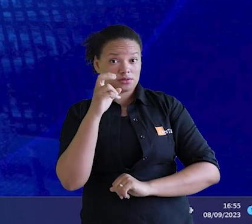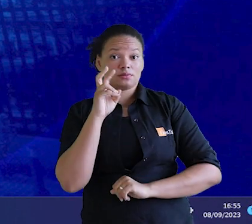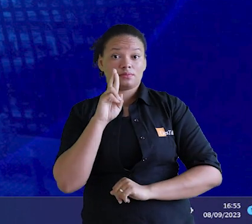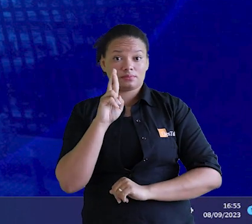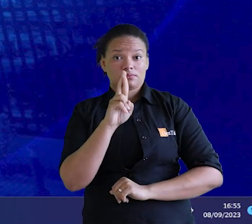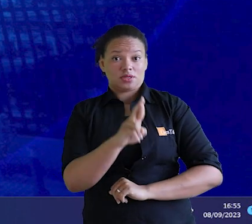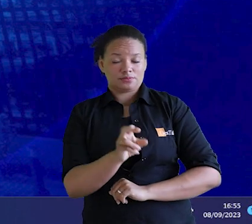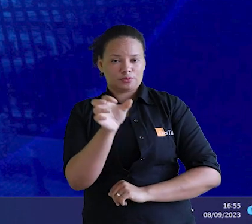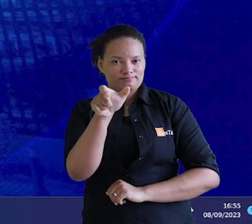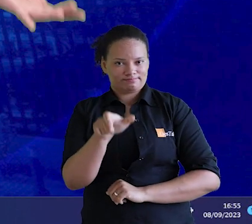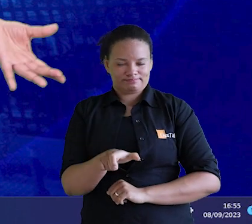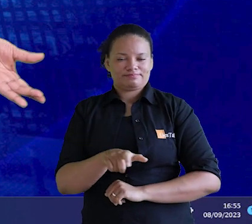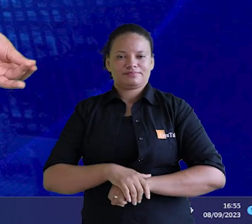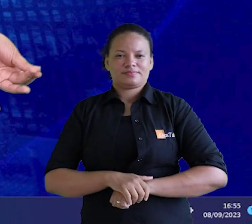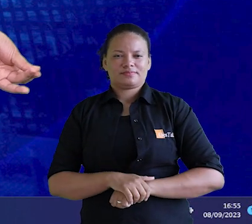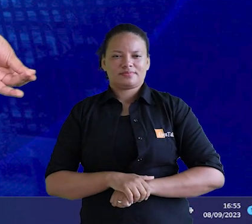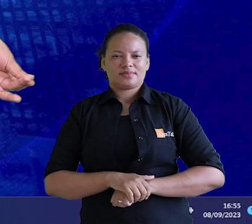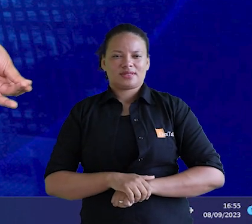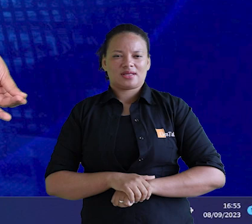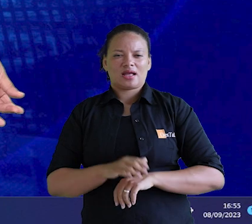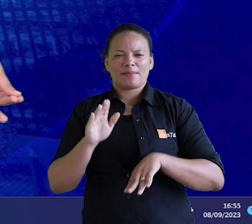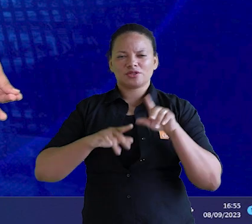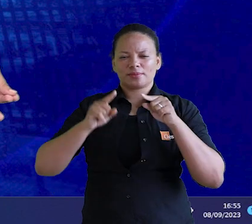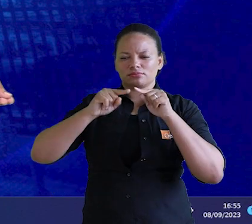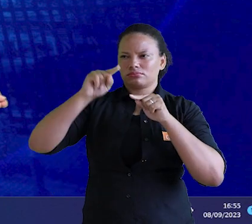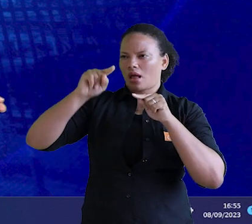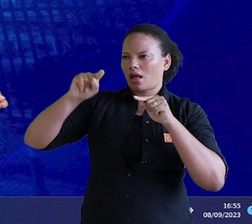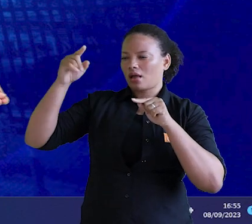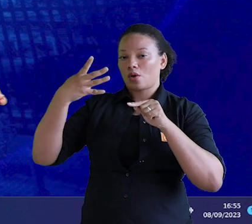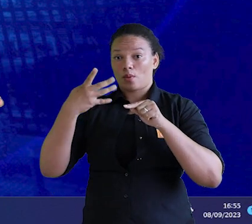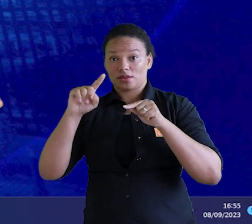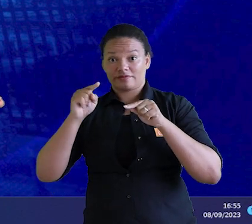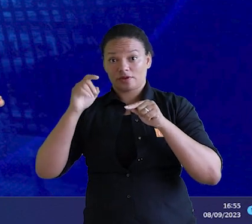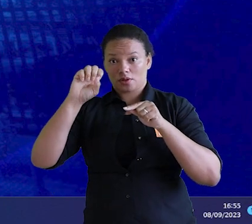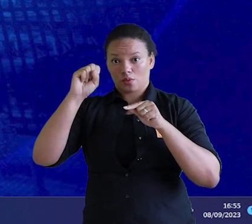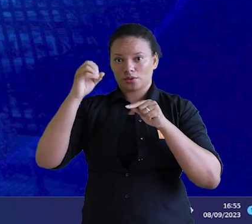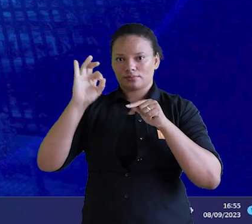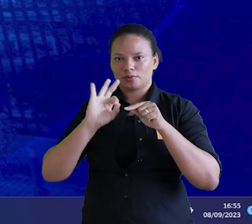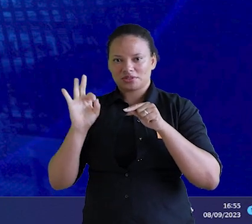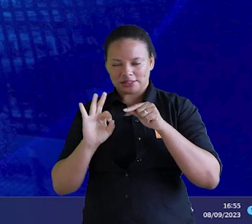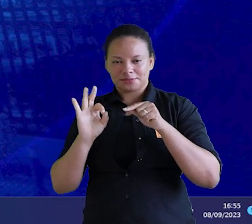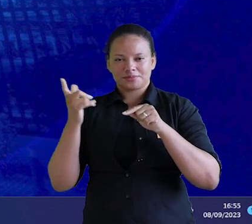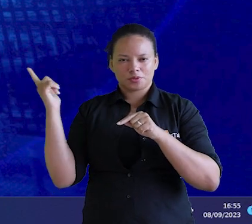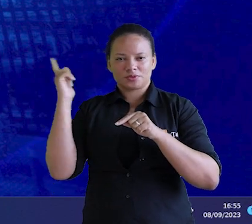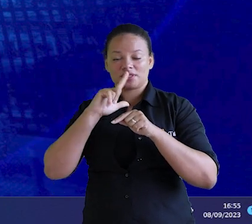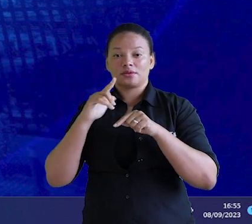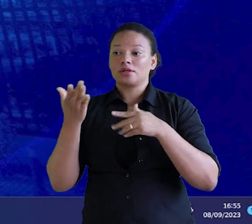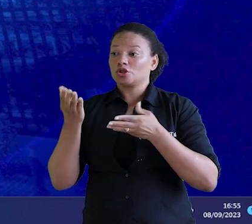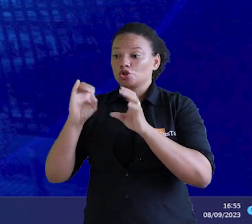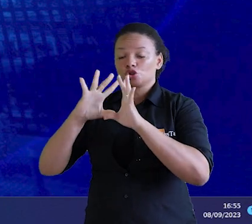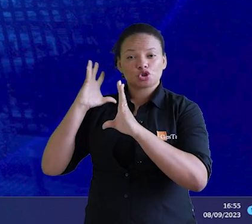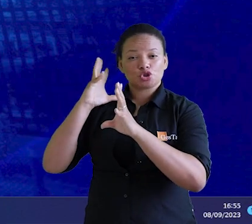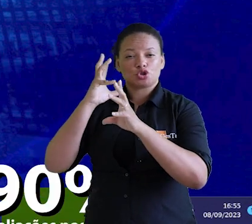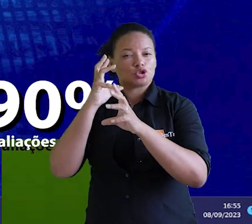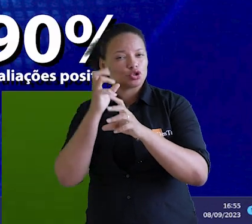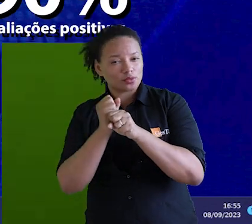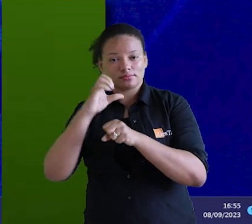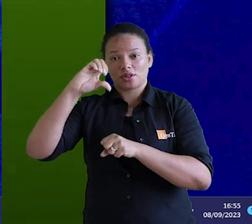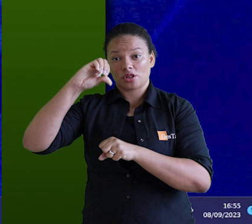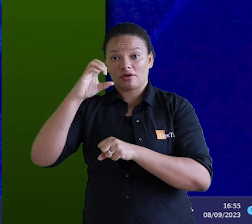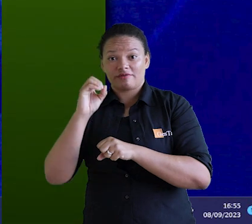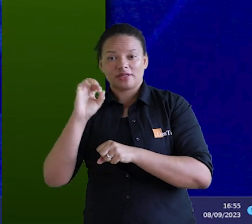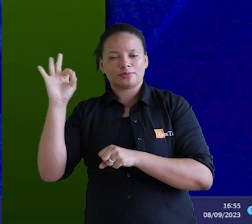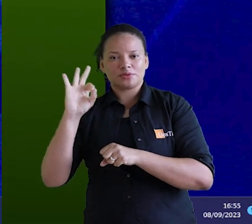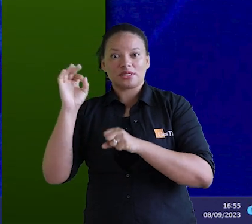pessoas respondem, deixando a taxa de adesão de respostas em apenas 4,8%. Desses 4,8%, 90%